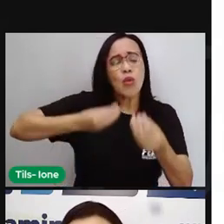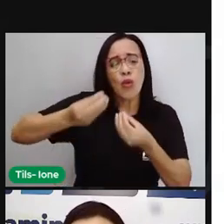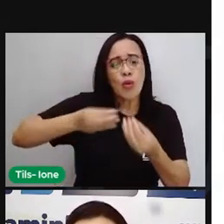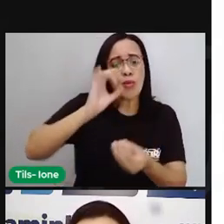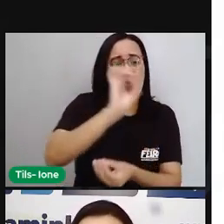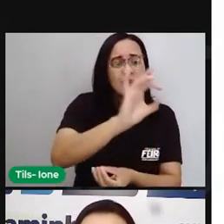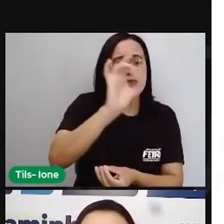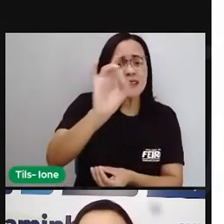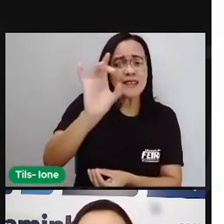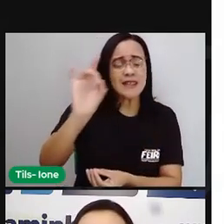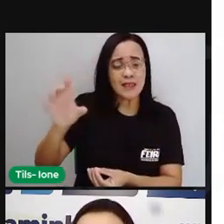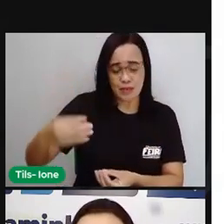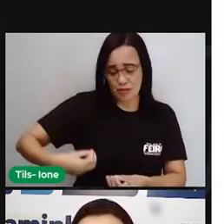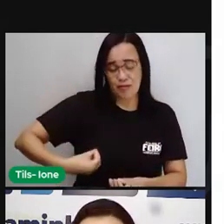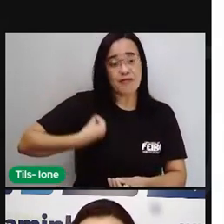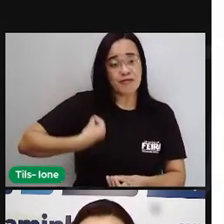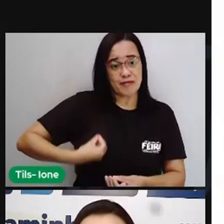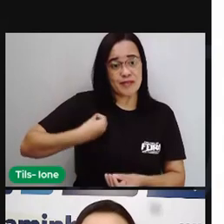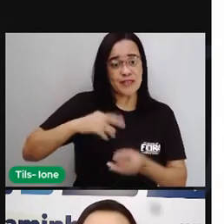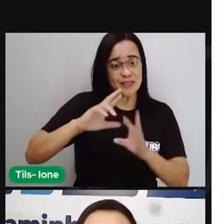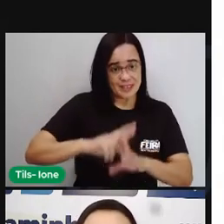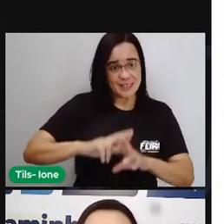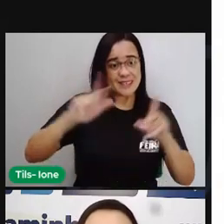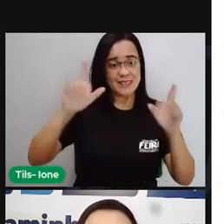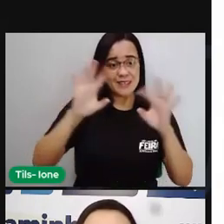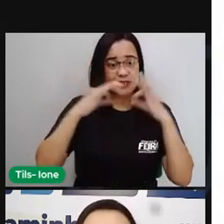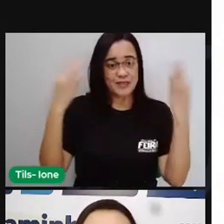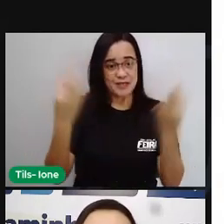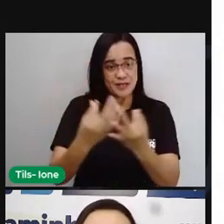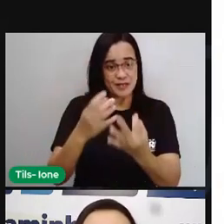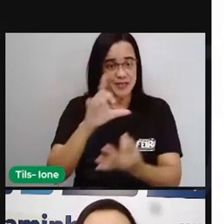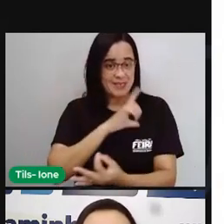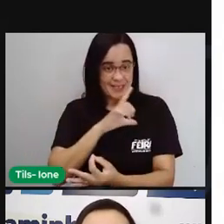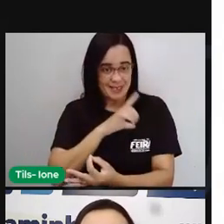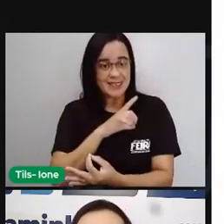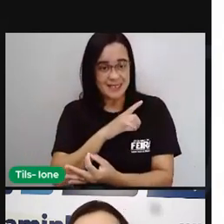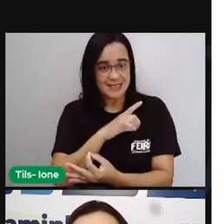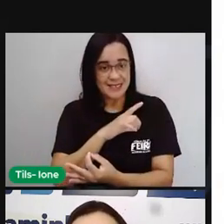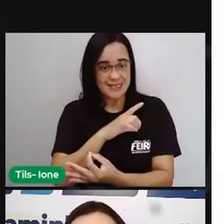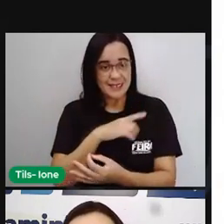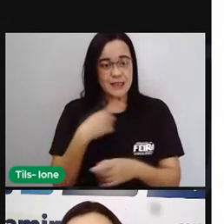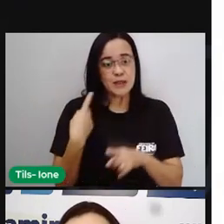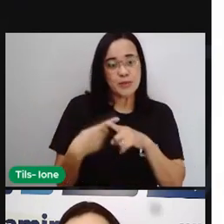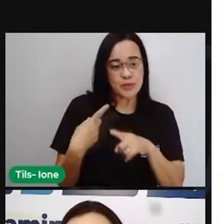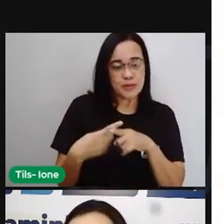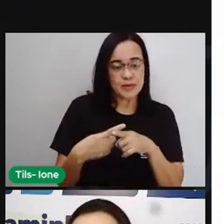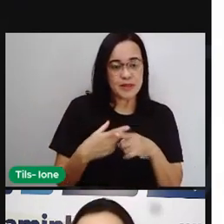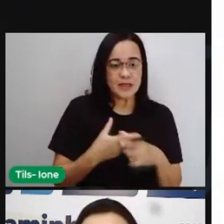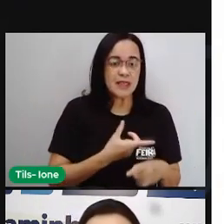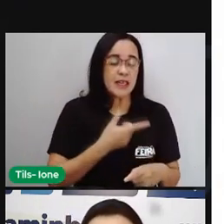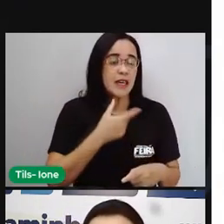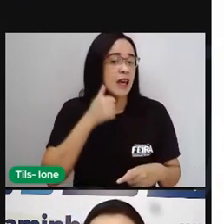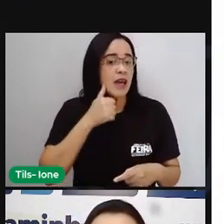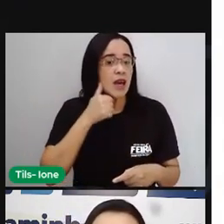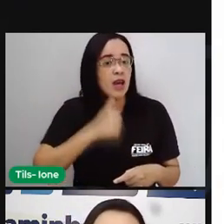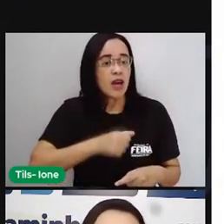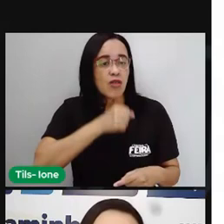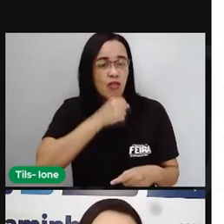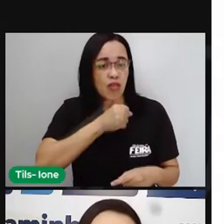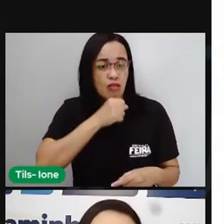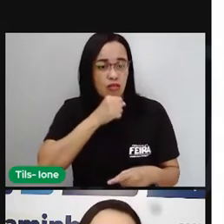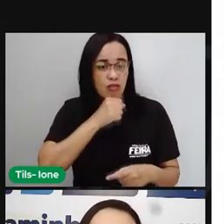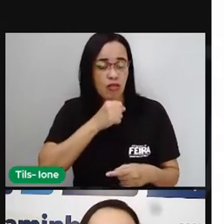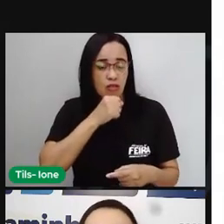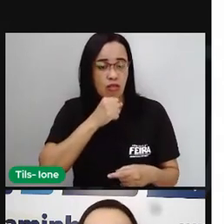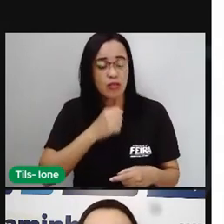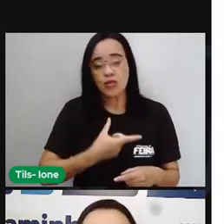diferentes em cada família. Então, como a Pró falou, tem avó que cria sozinha os netos, ou